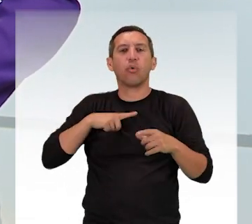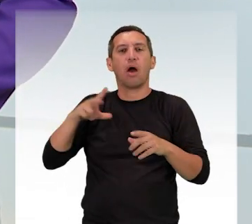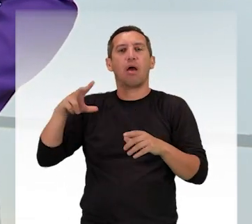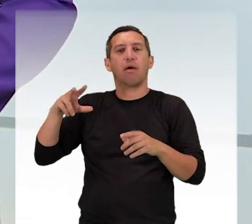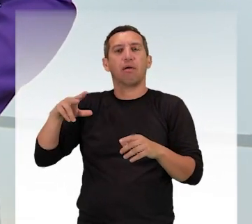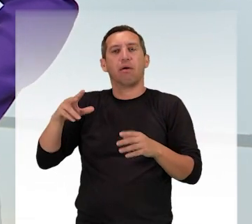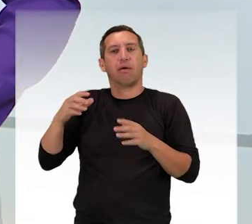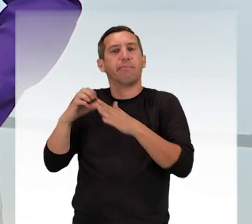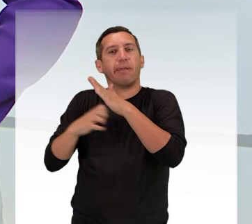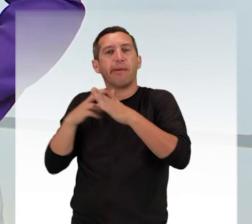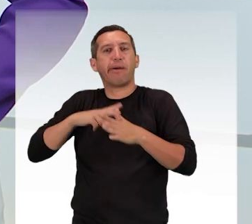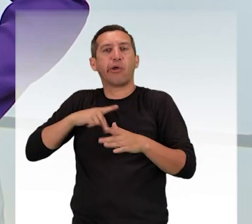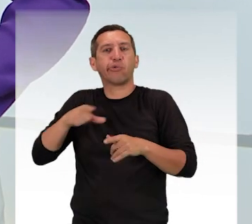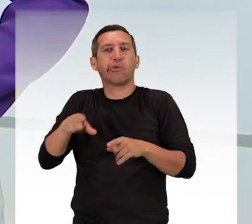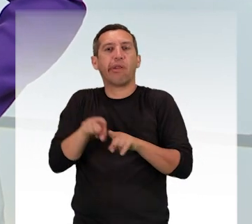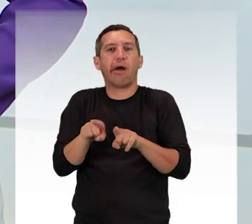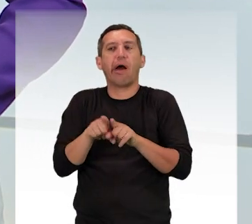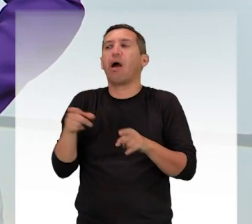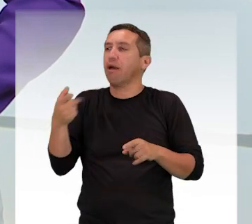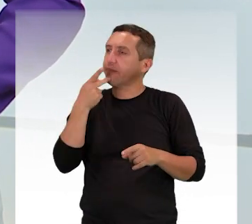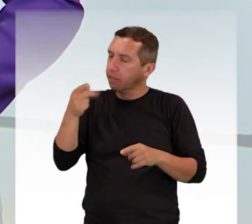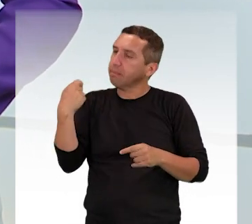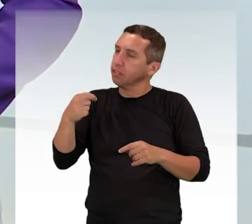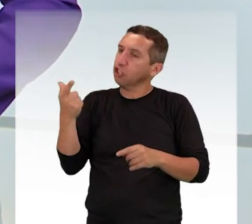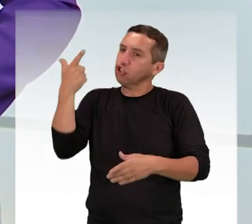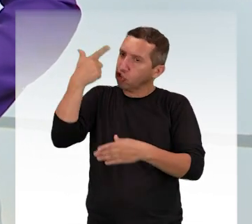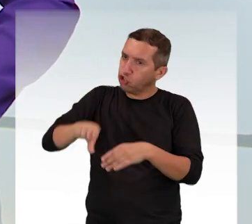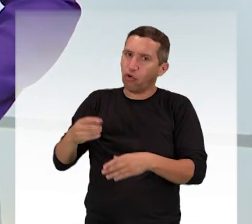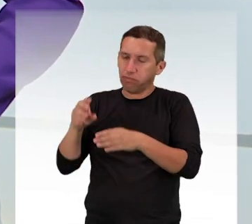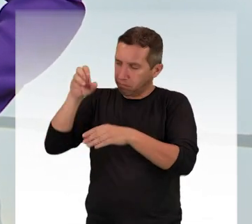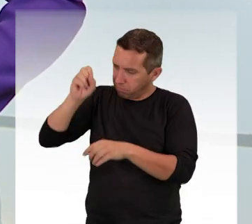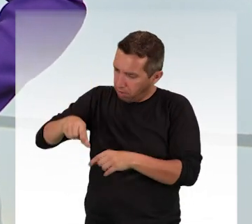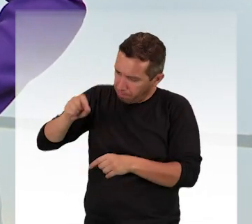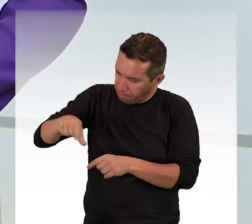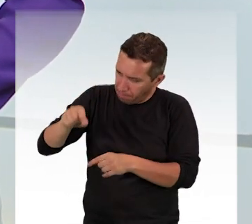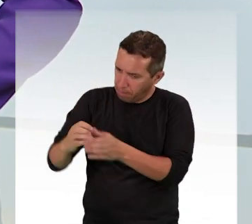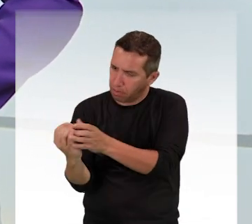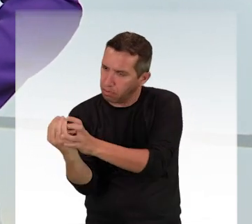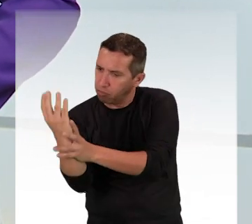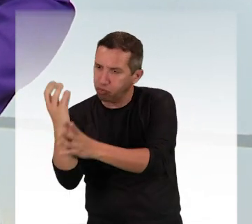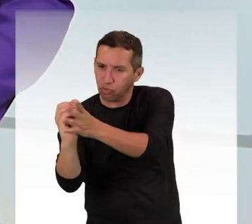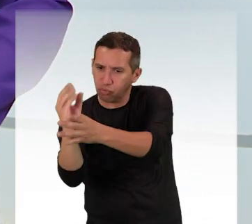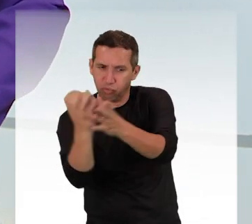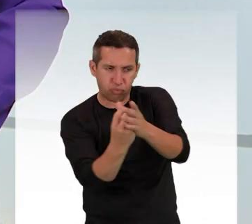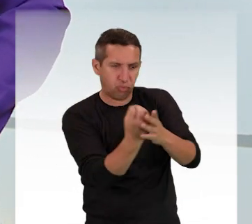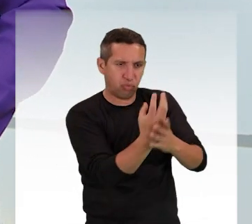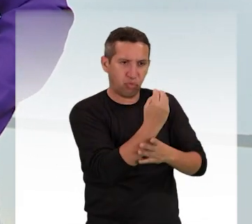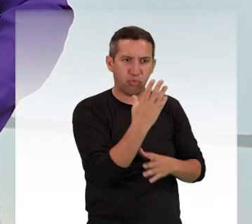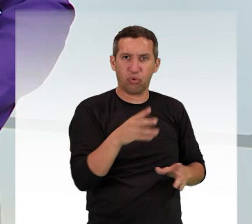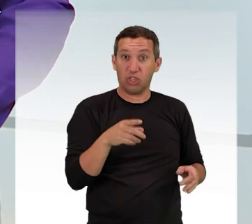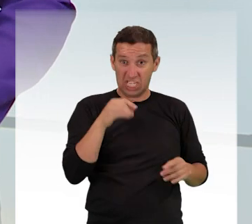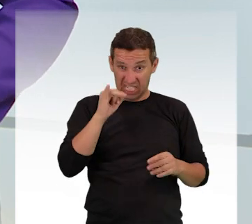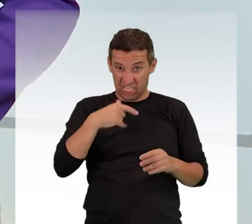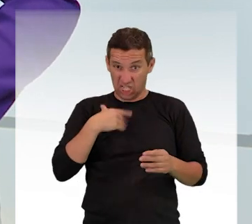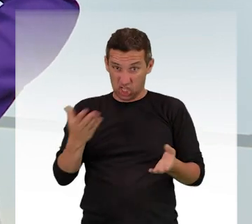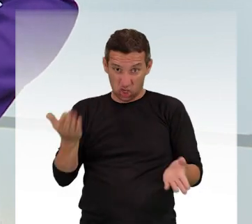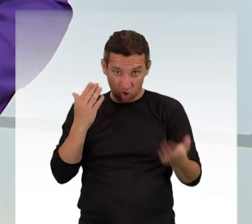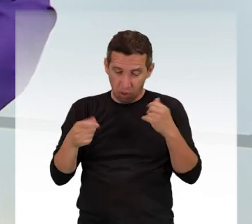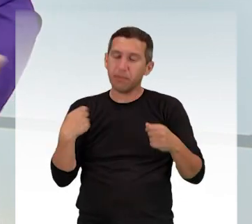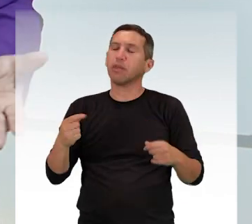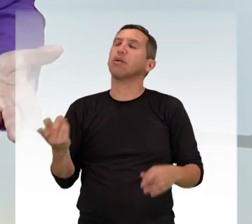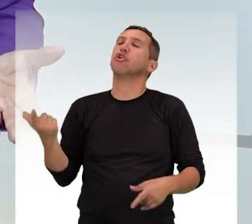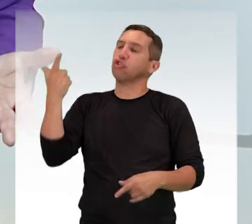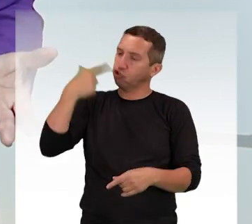particulares e se absteia de expedir as autorizações desses moldes e adote providências para suspender as que já foram